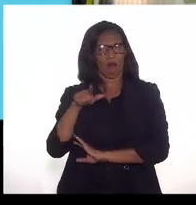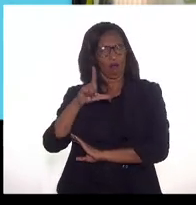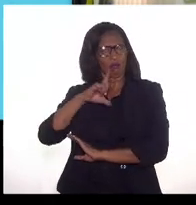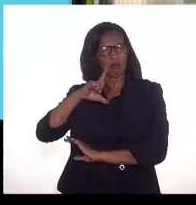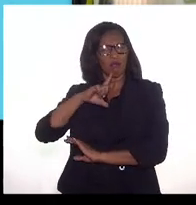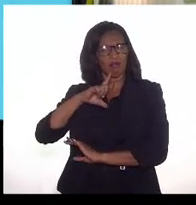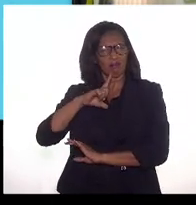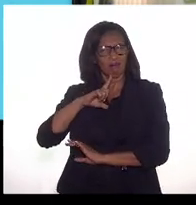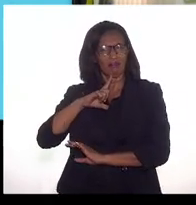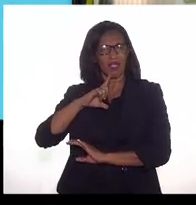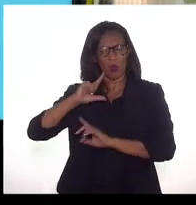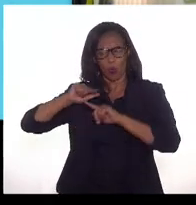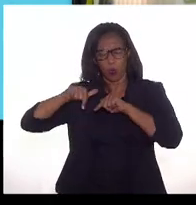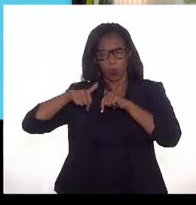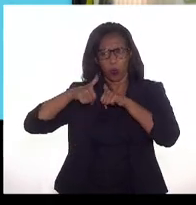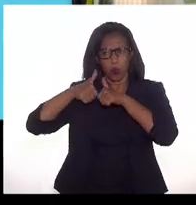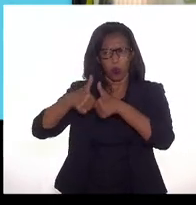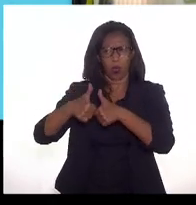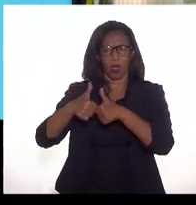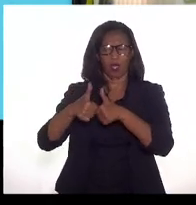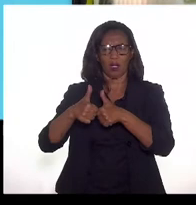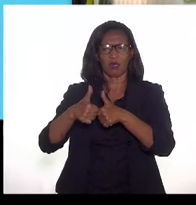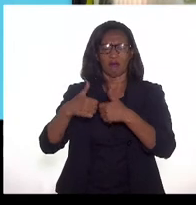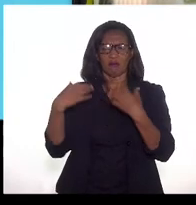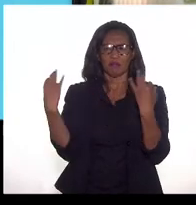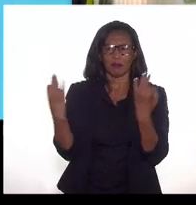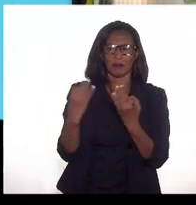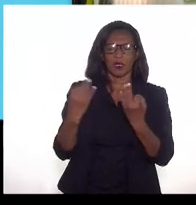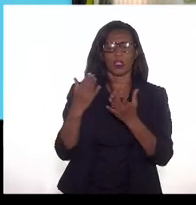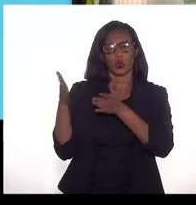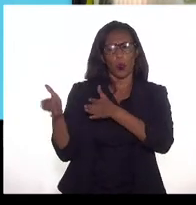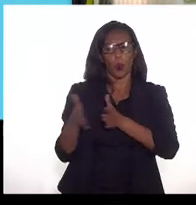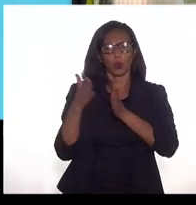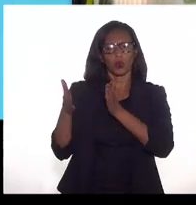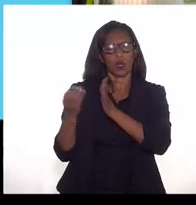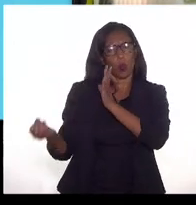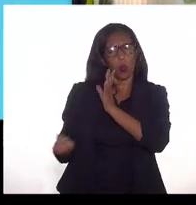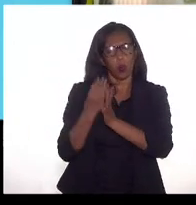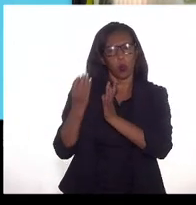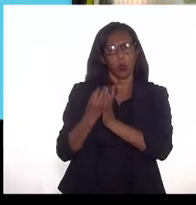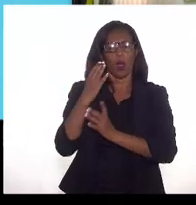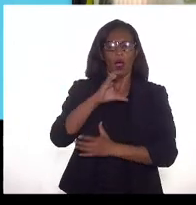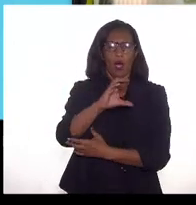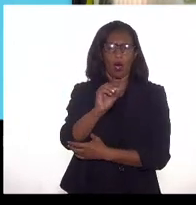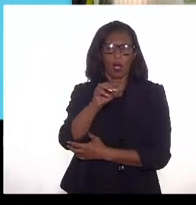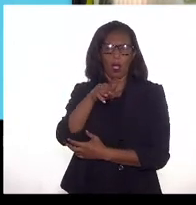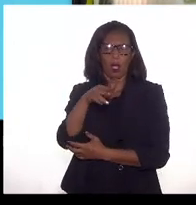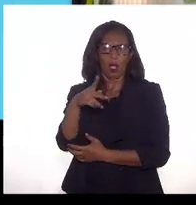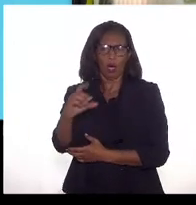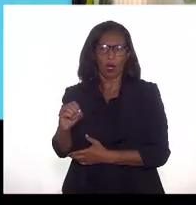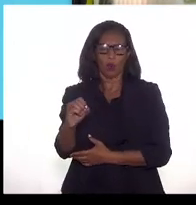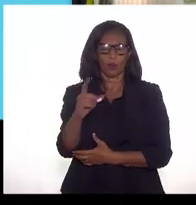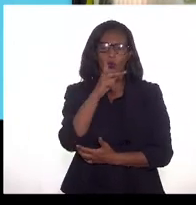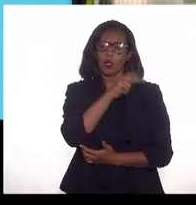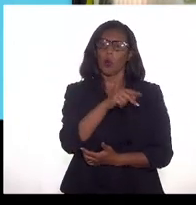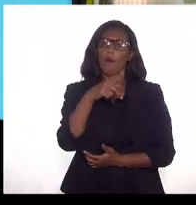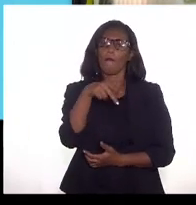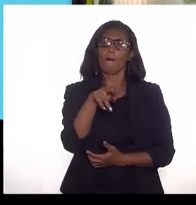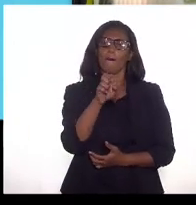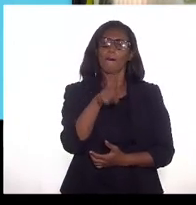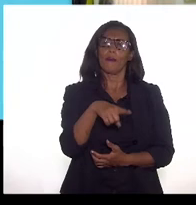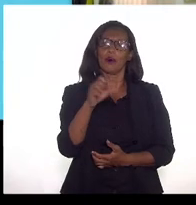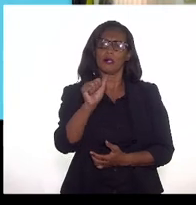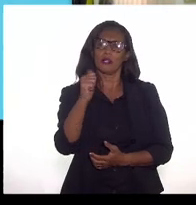efeito muito benéfico na melhoria de produção de campos como esses do pré-sal